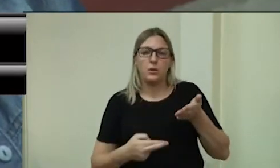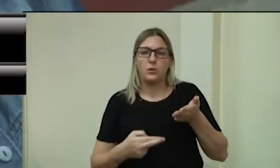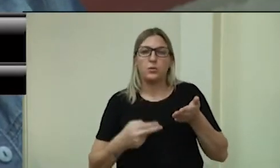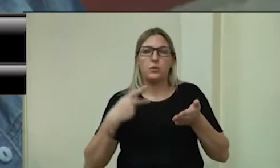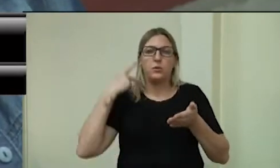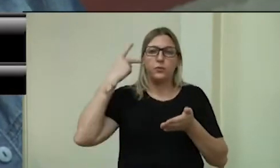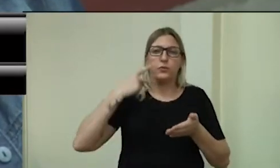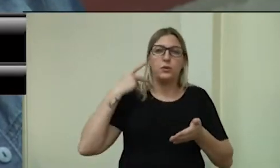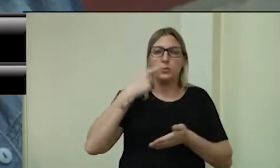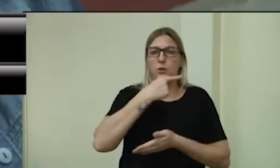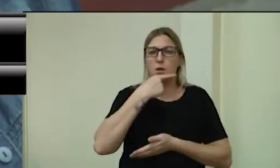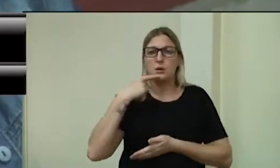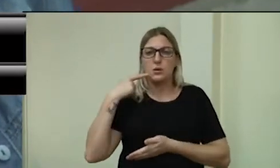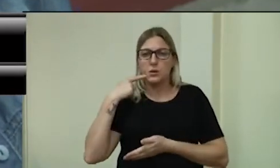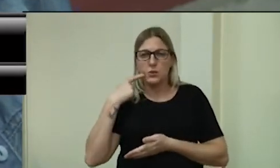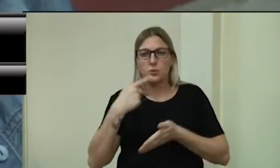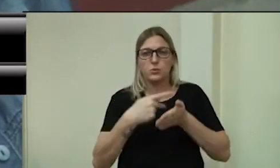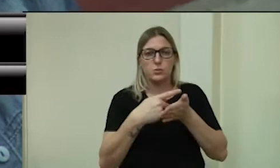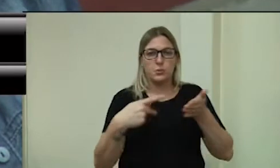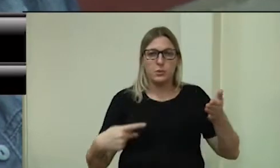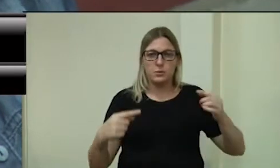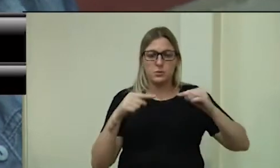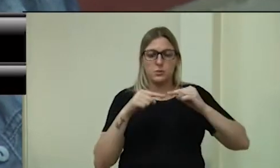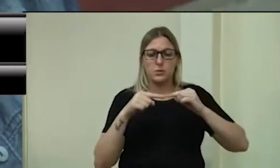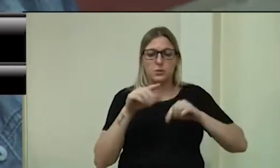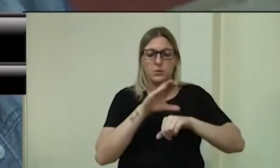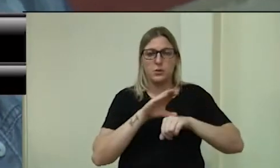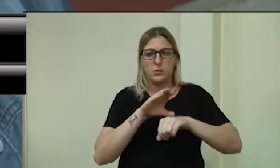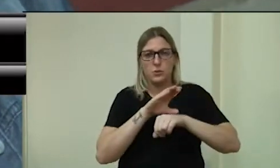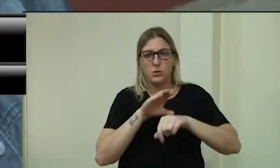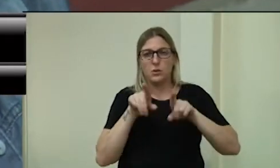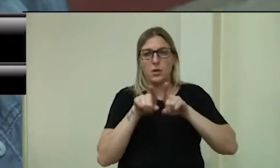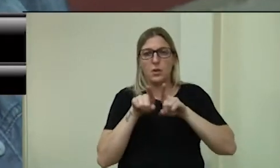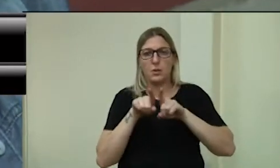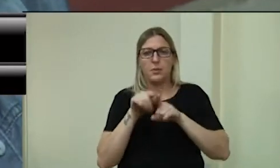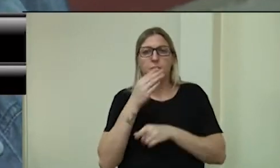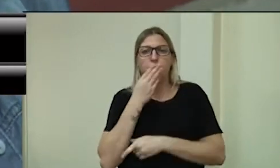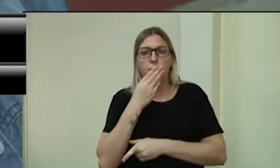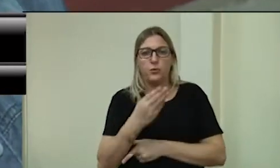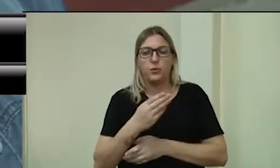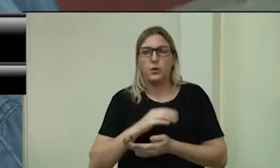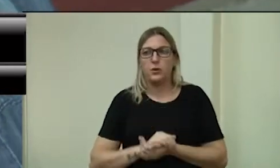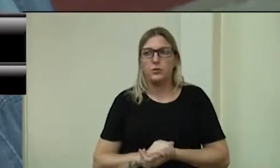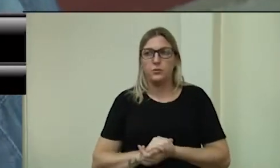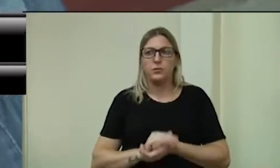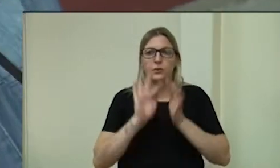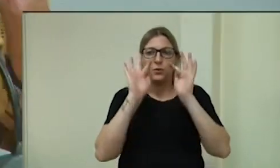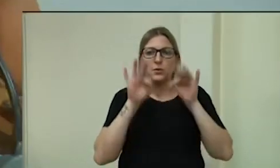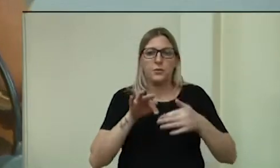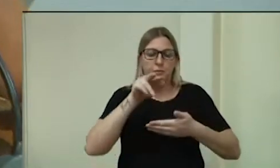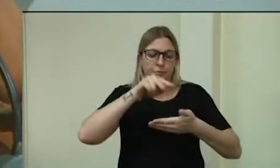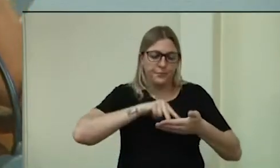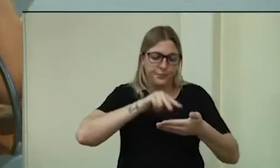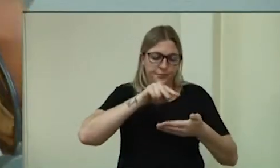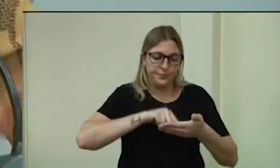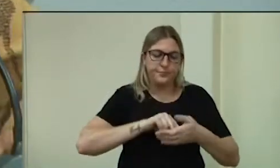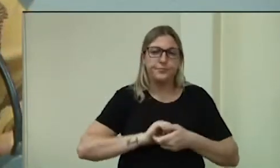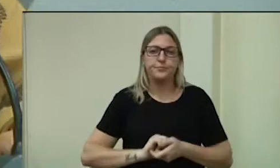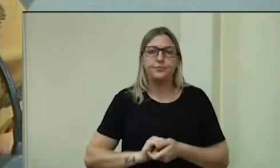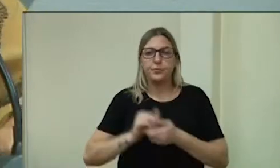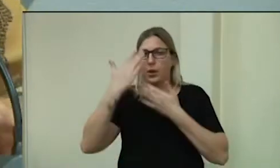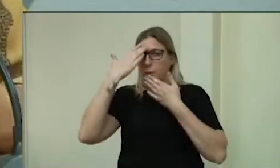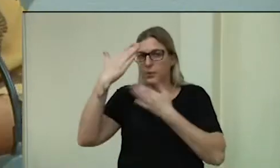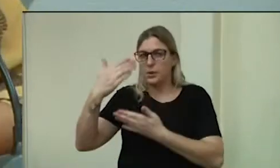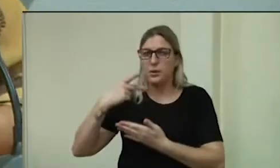o vereador Claudemir de Araújo. O parecer é constitucional e favorável. Lido, senhora presidente. Muito obrigada,